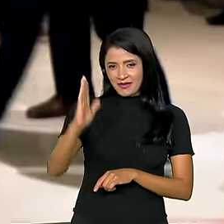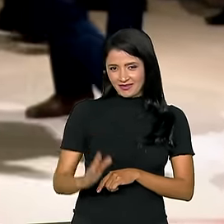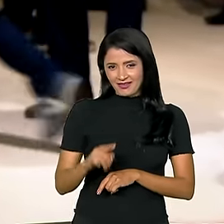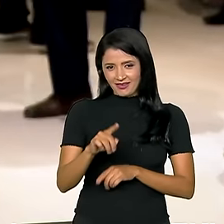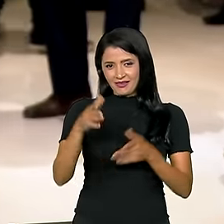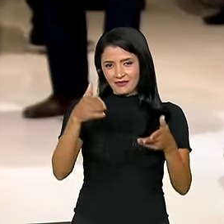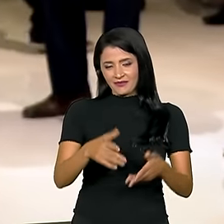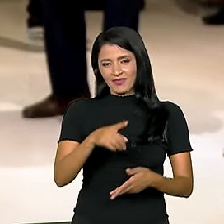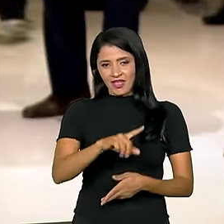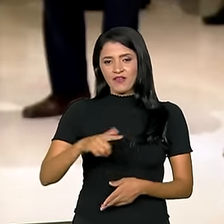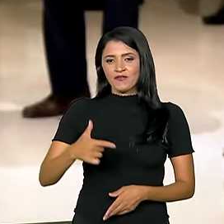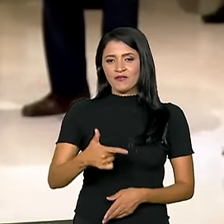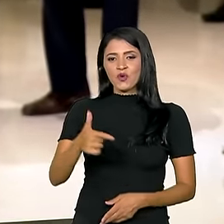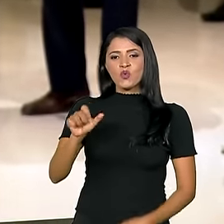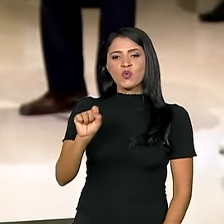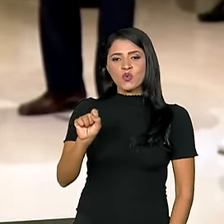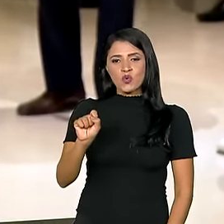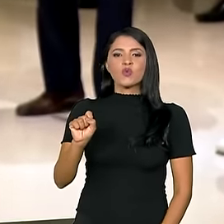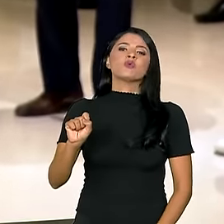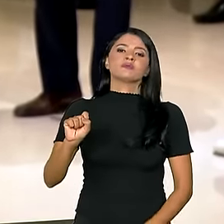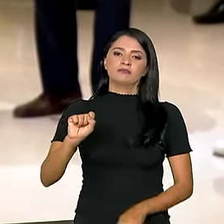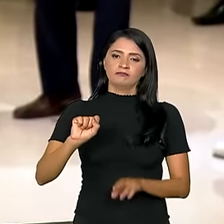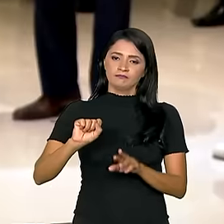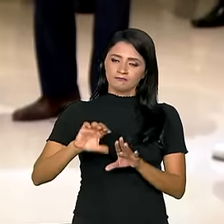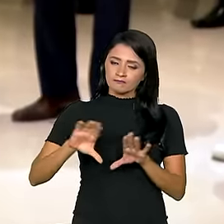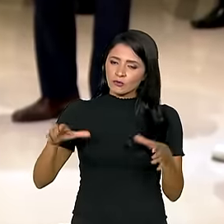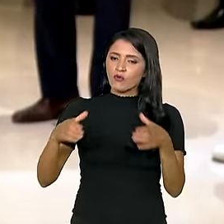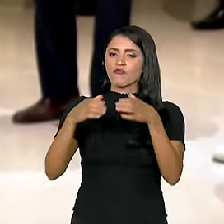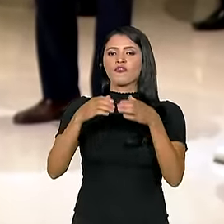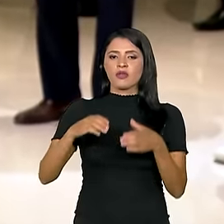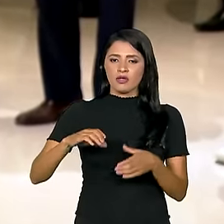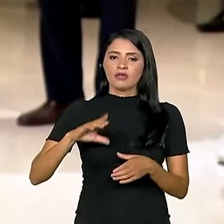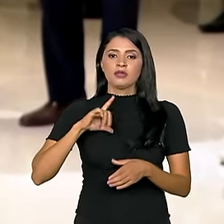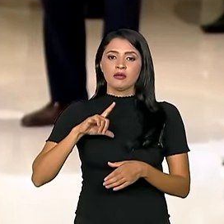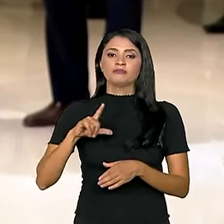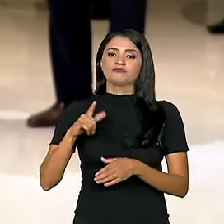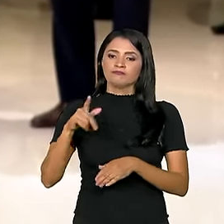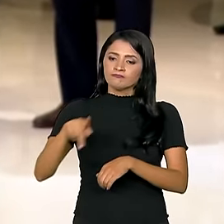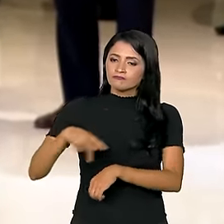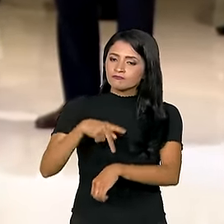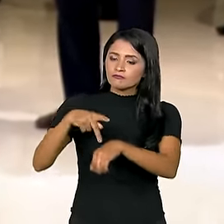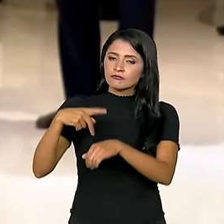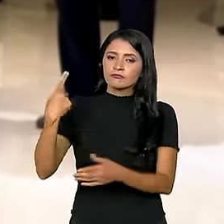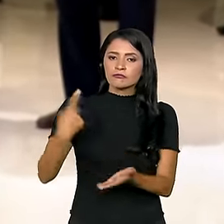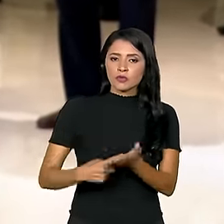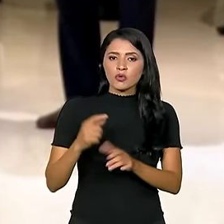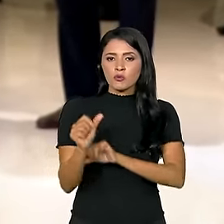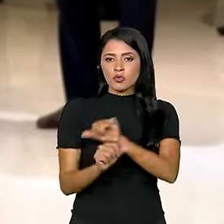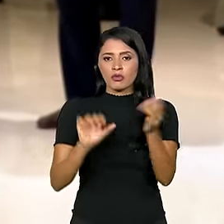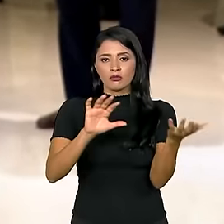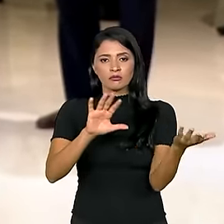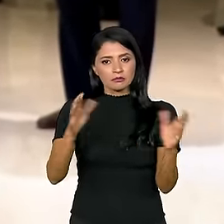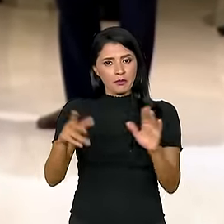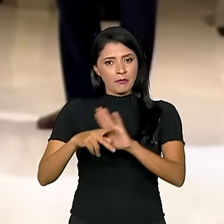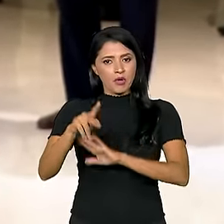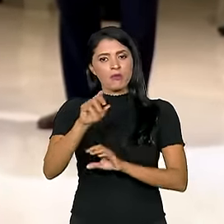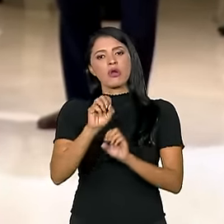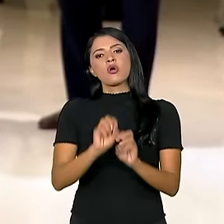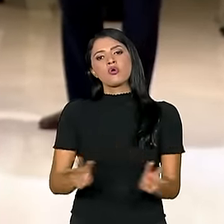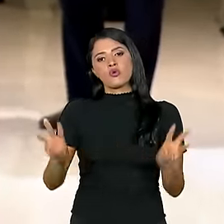na 28ª Conferência dos Estados-partes do Acordo-Quadro de Mudança Climática da ONU.